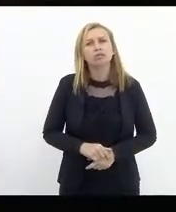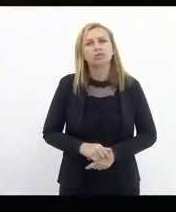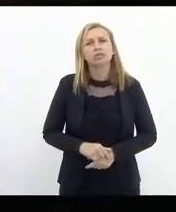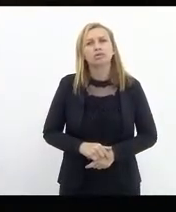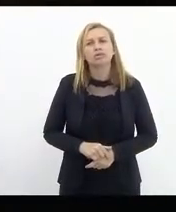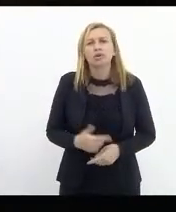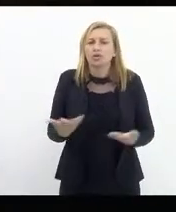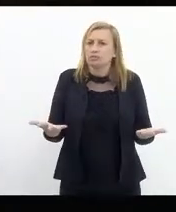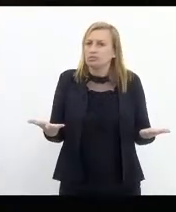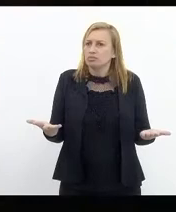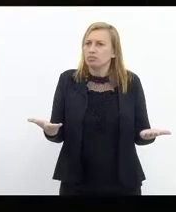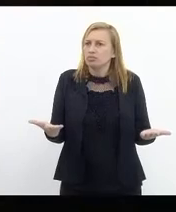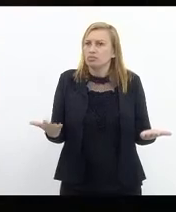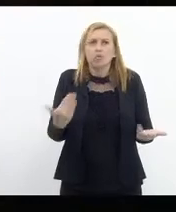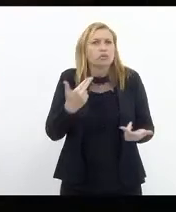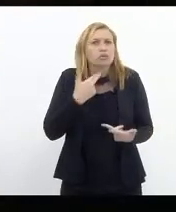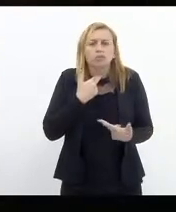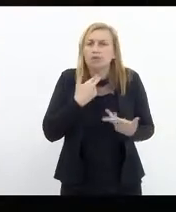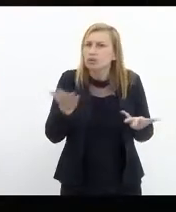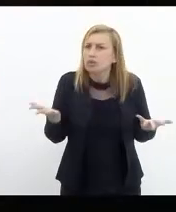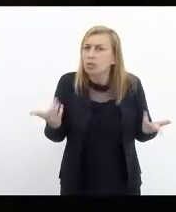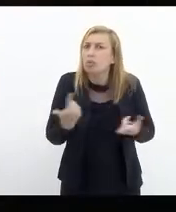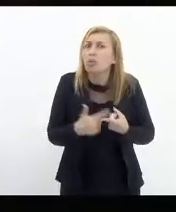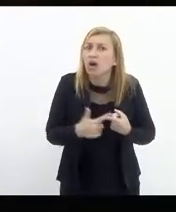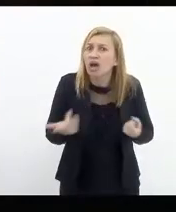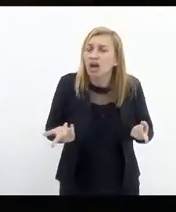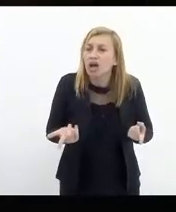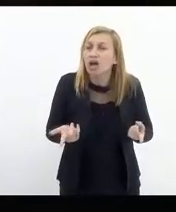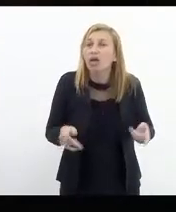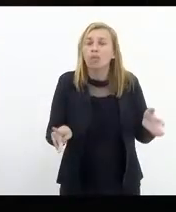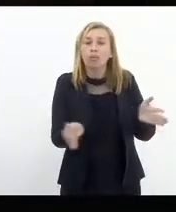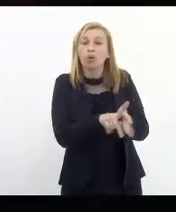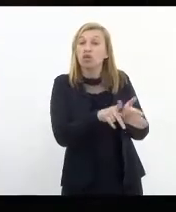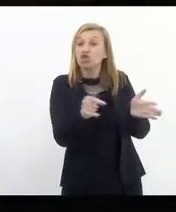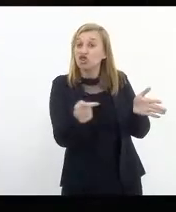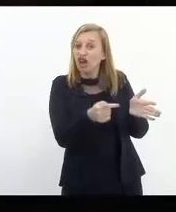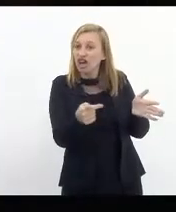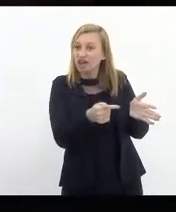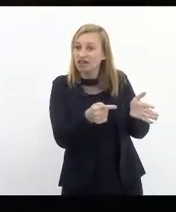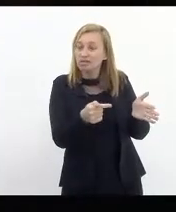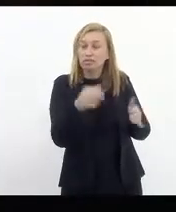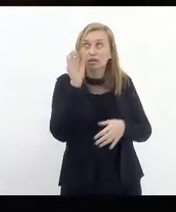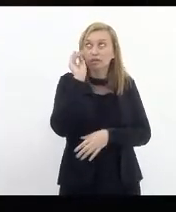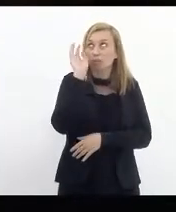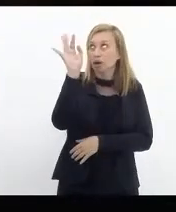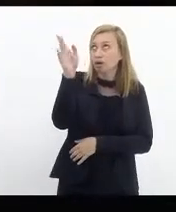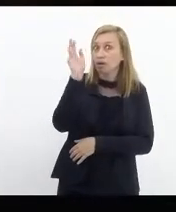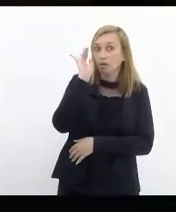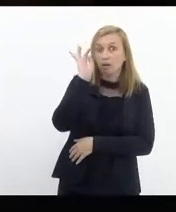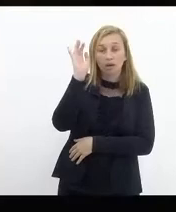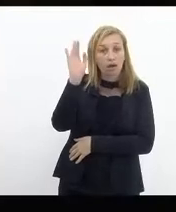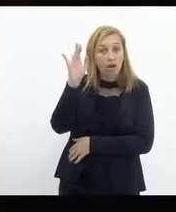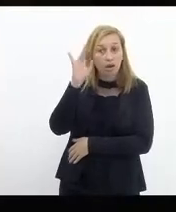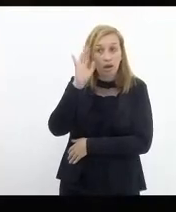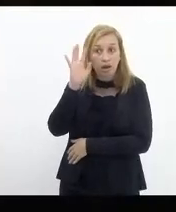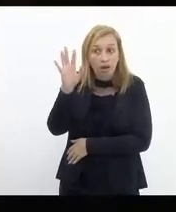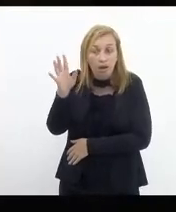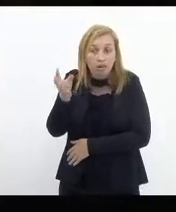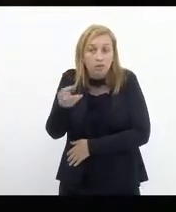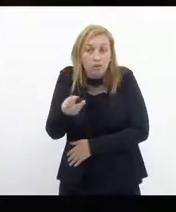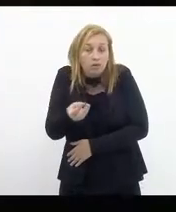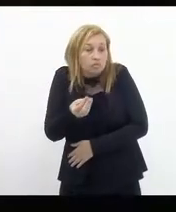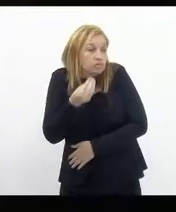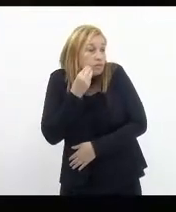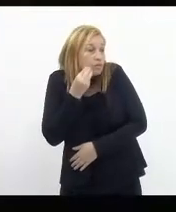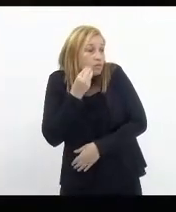ou seja, nós não podemos, por quê? Porque são projetos imaginados ou tentado